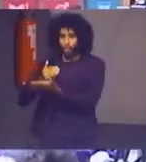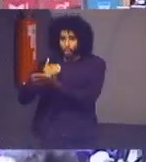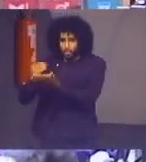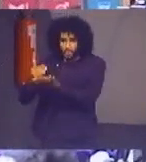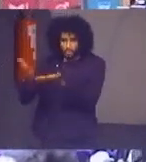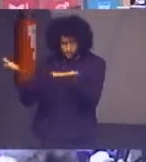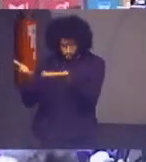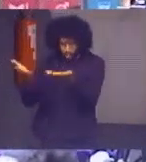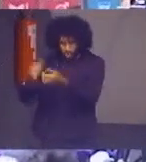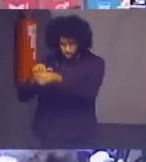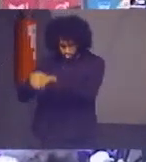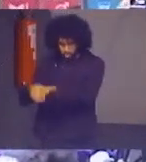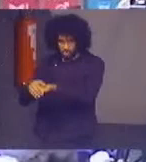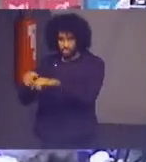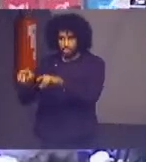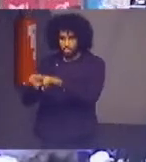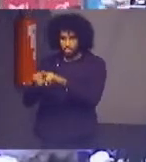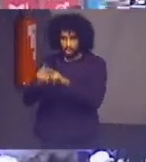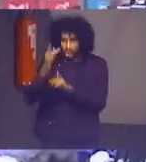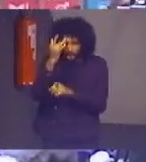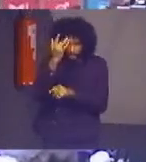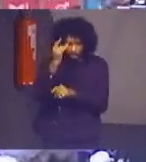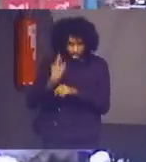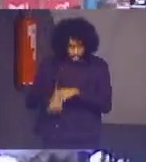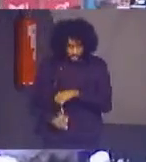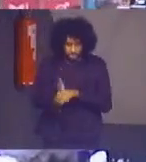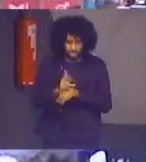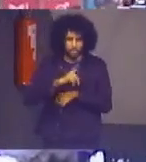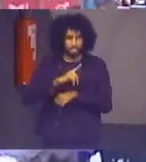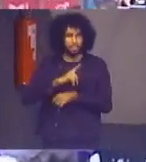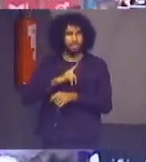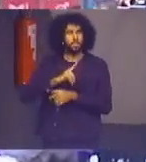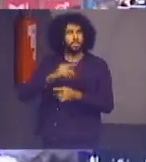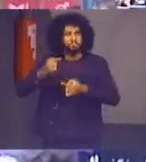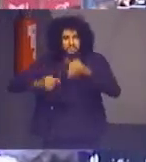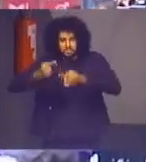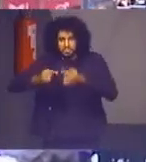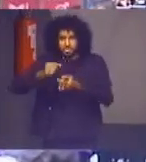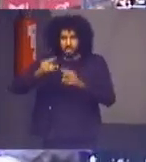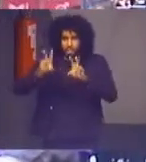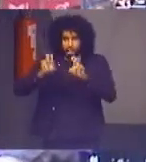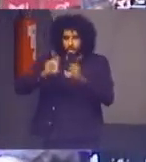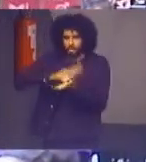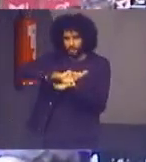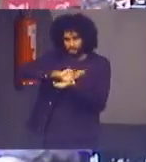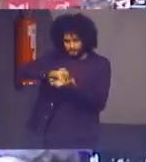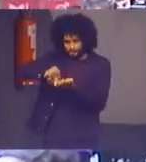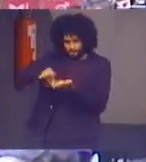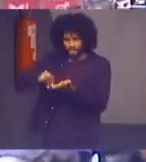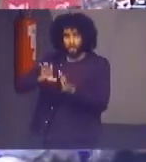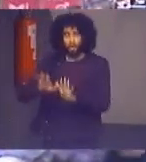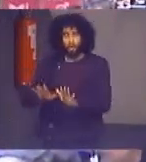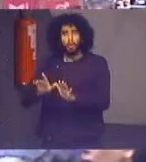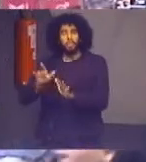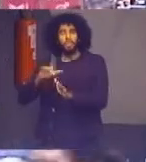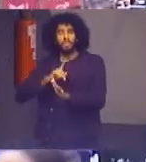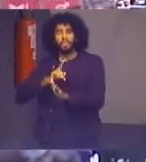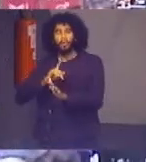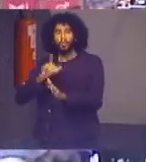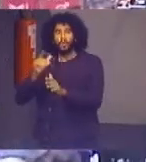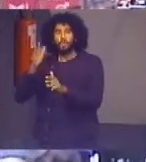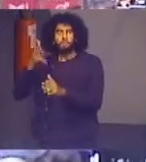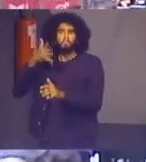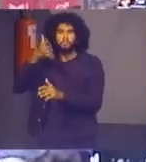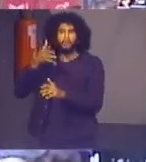noite e amanhã iremos discutir vários temas uma das palestras previstas é a